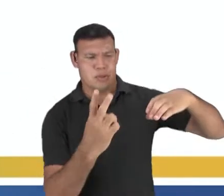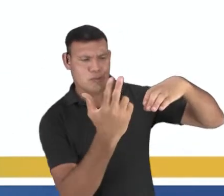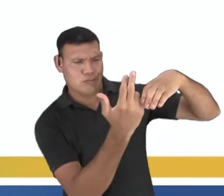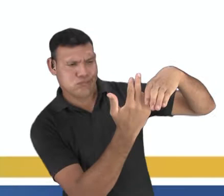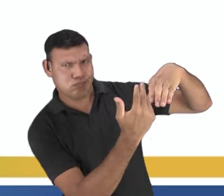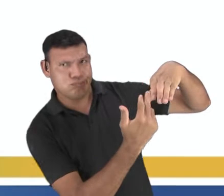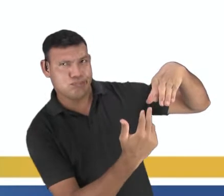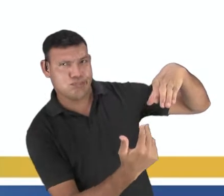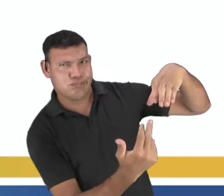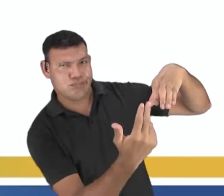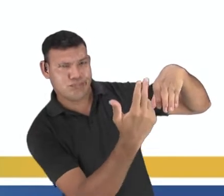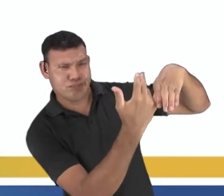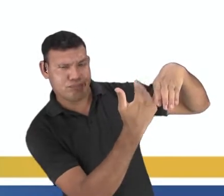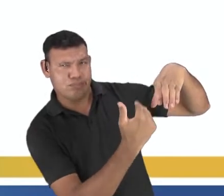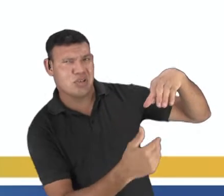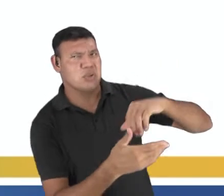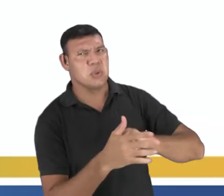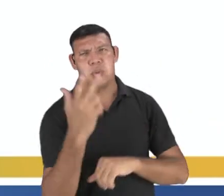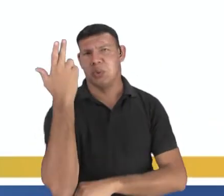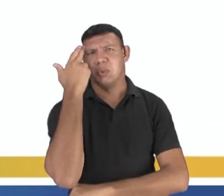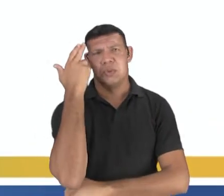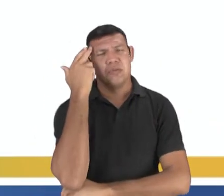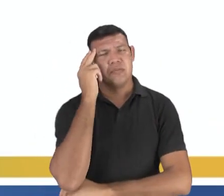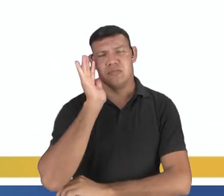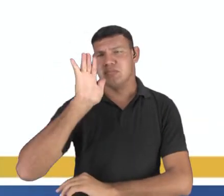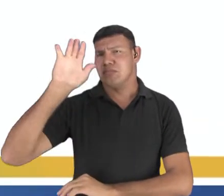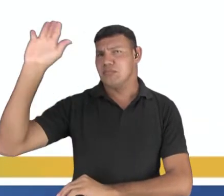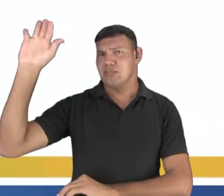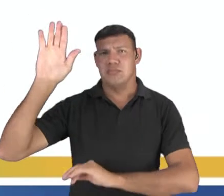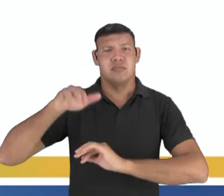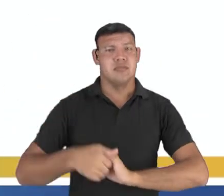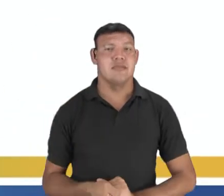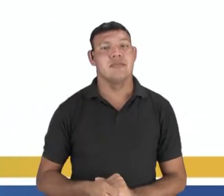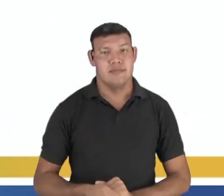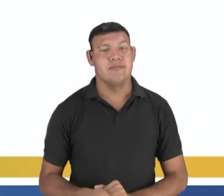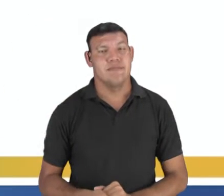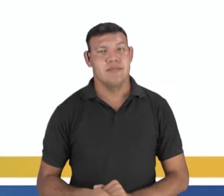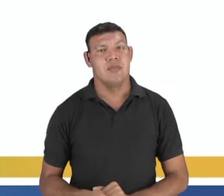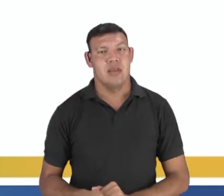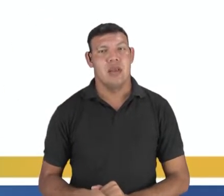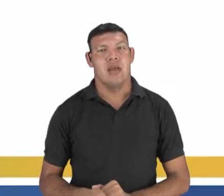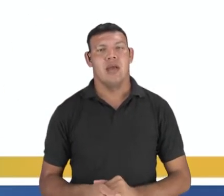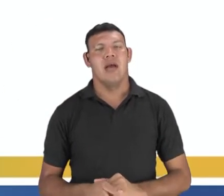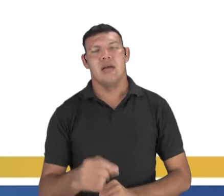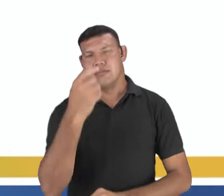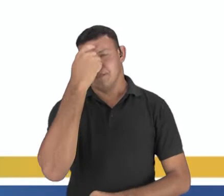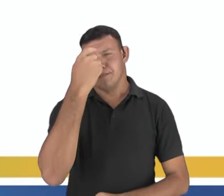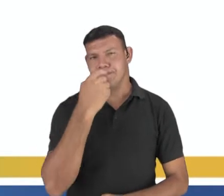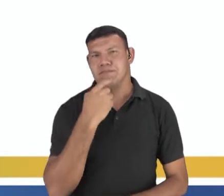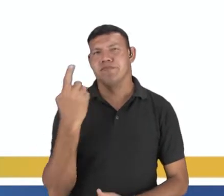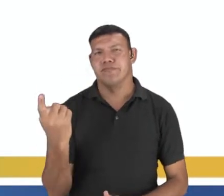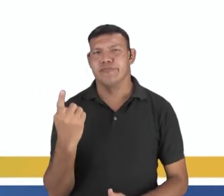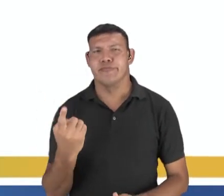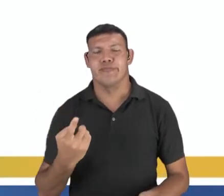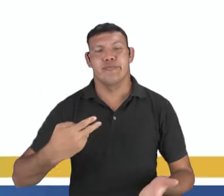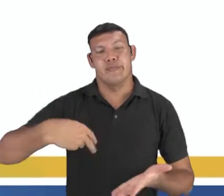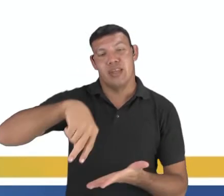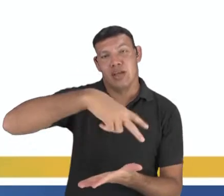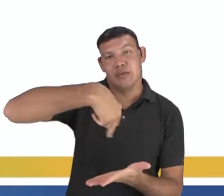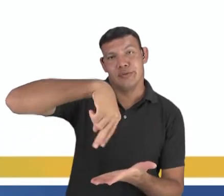está vendo aí uma pintura rupestre, muito comum na época, e aí se acredita que nessa imagem eles já estavam